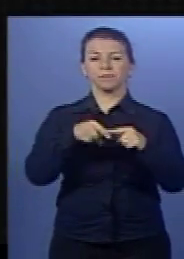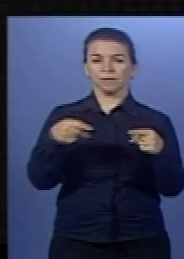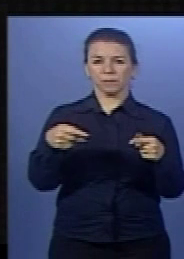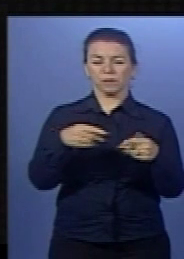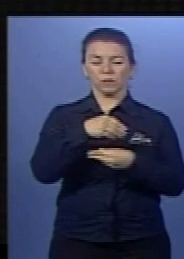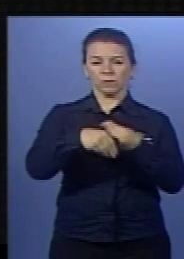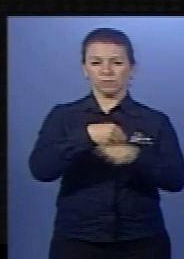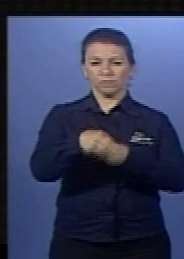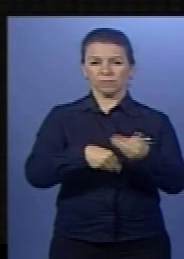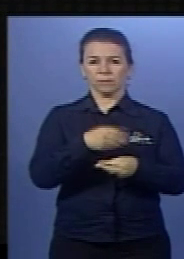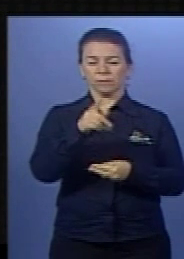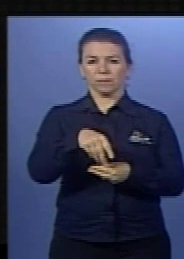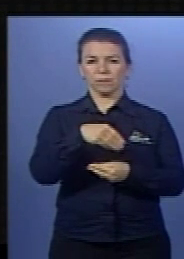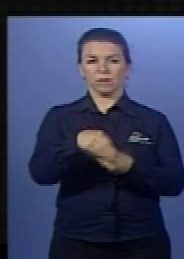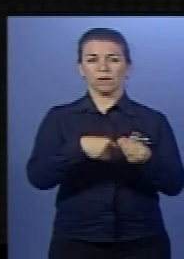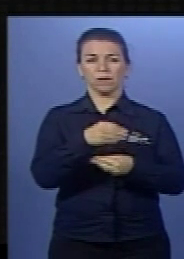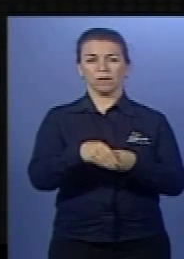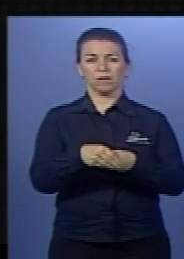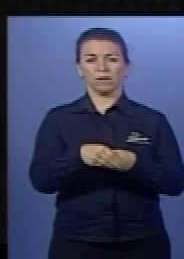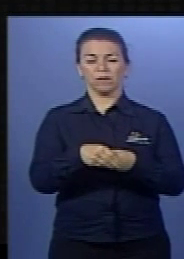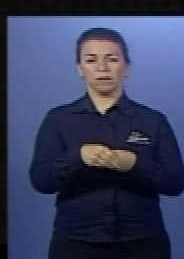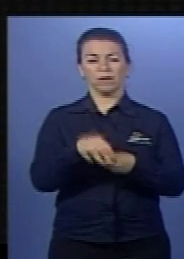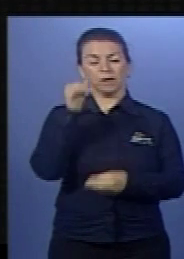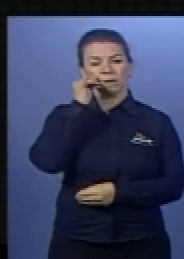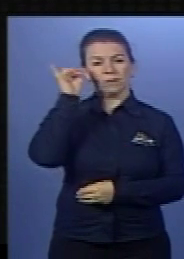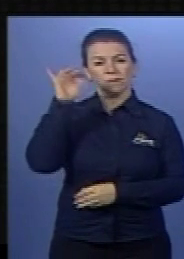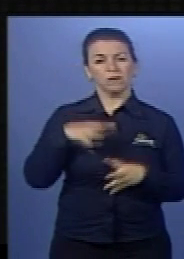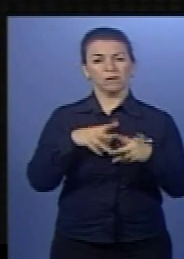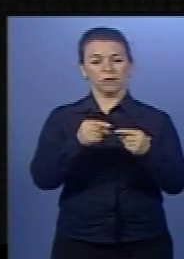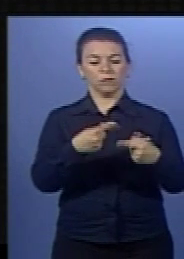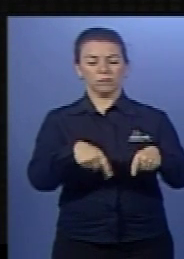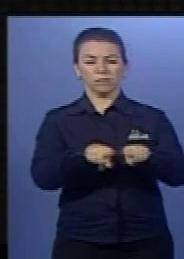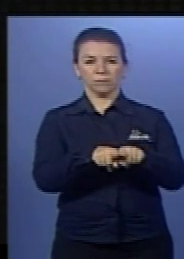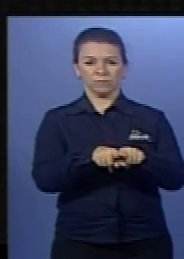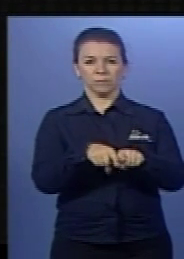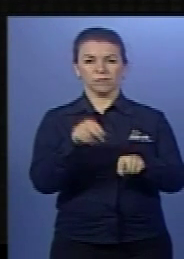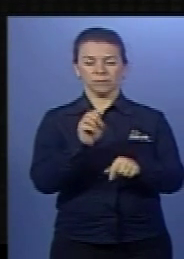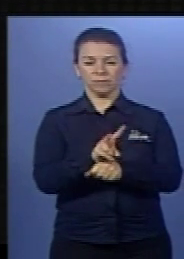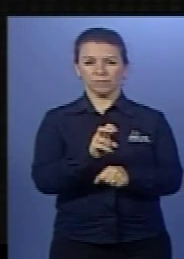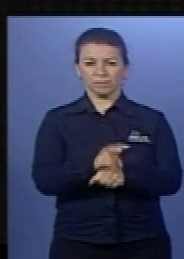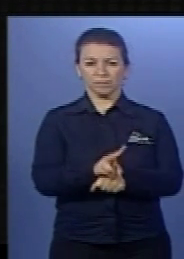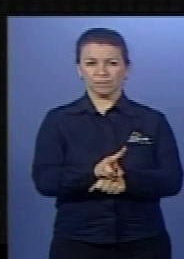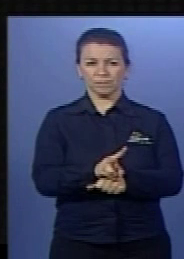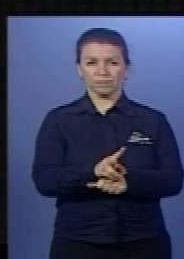princípio ativo um composto que inibe a transcriptase reversa viral.